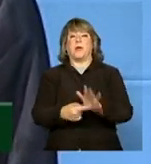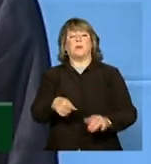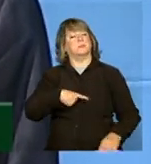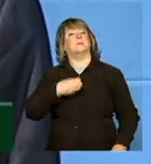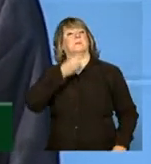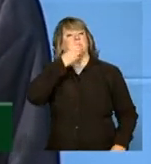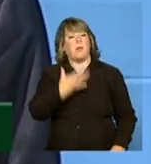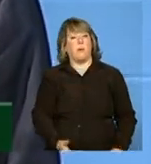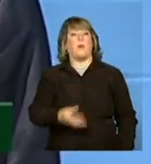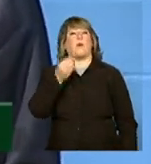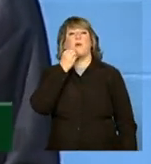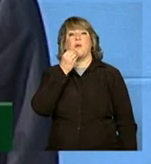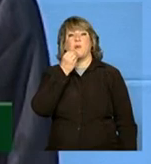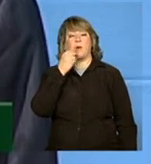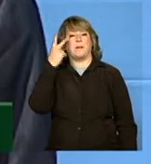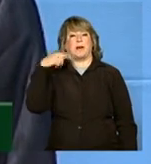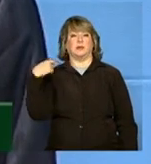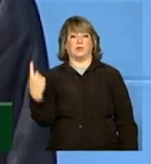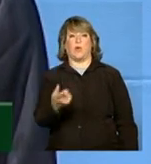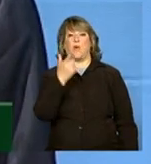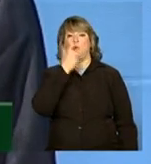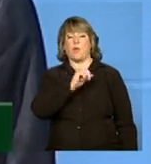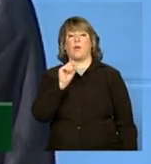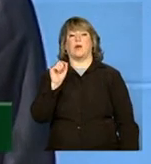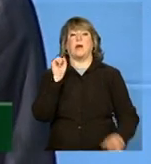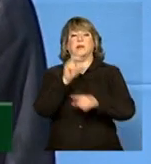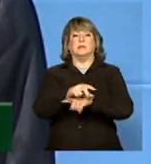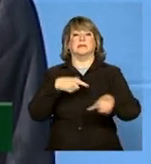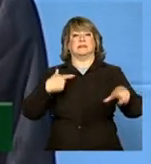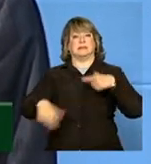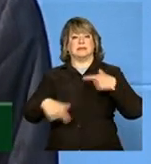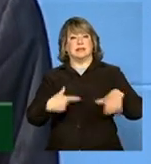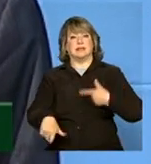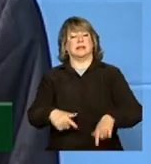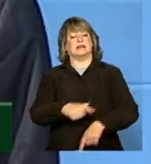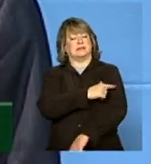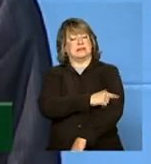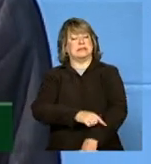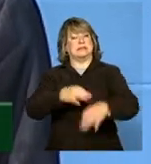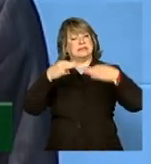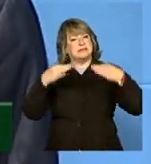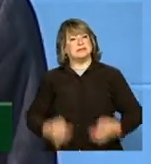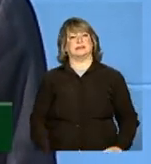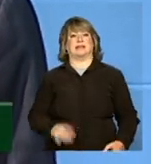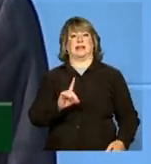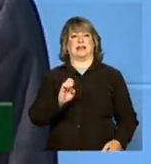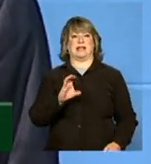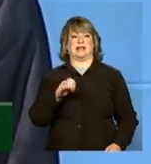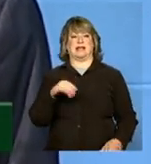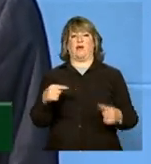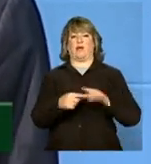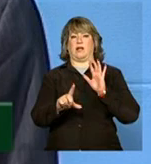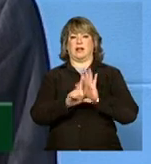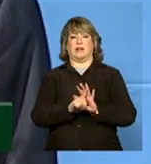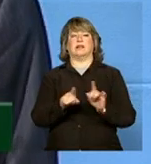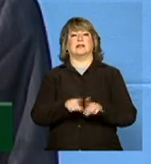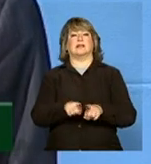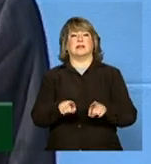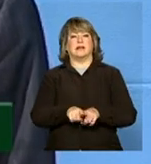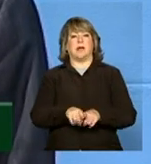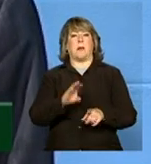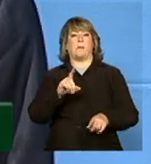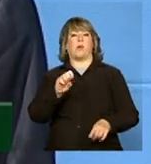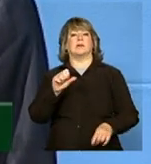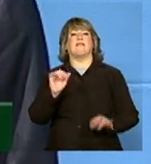excelente oportunidade para o acesso ao emprego e ao trabalho decente e os programas de transferência de renda como